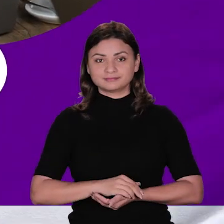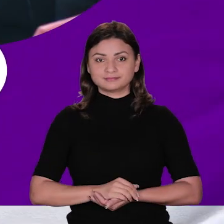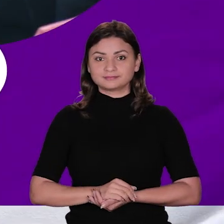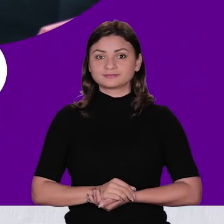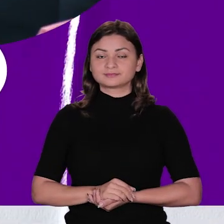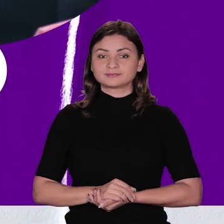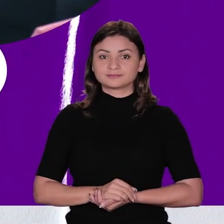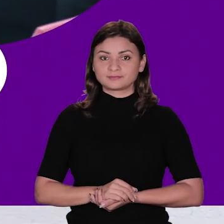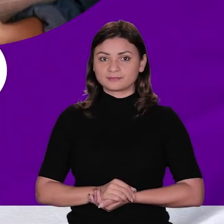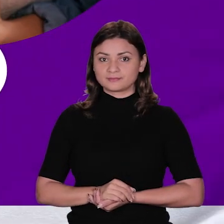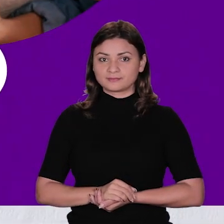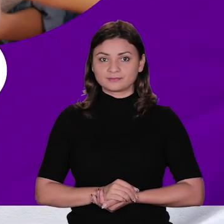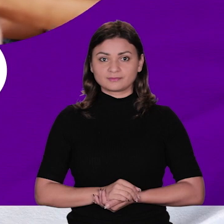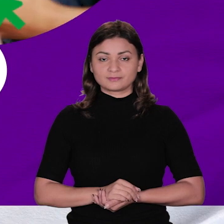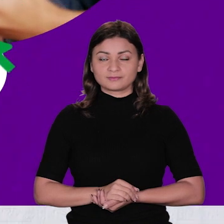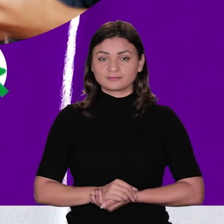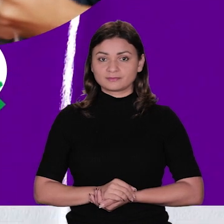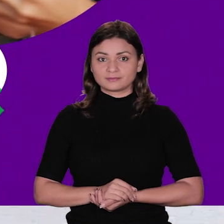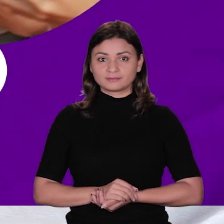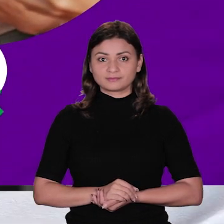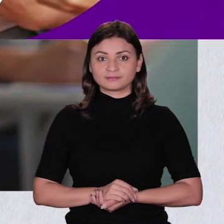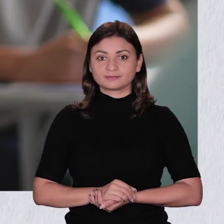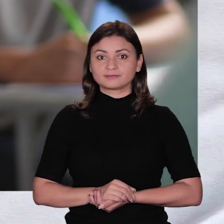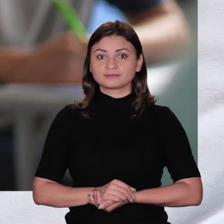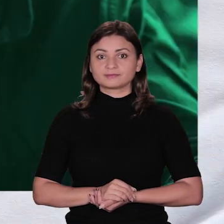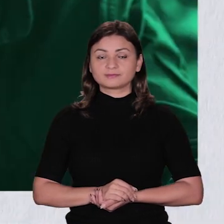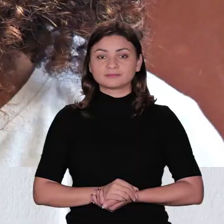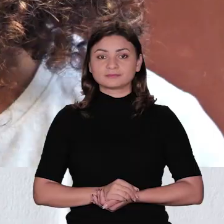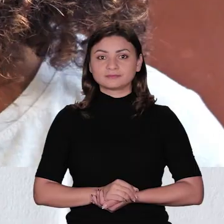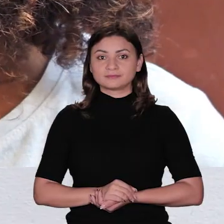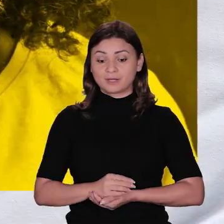.inep.gov.br barra participante.